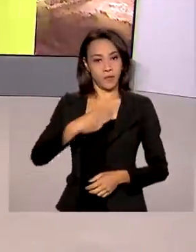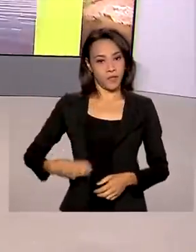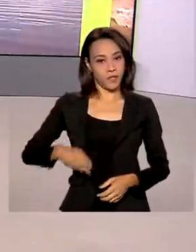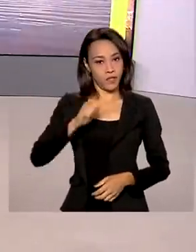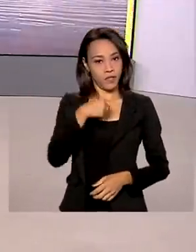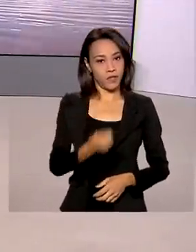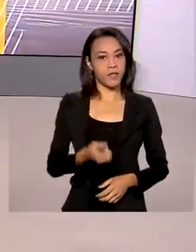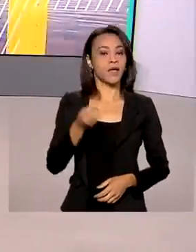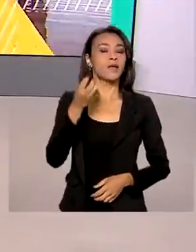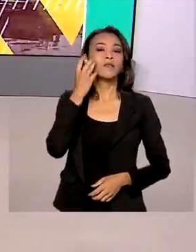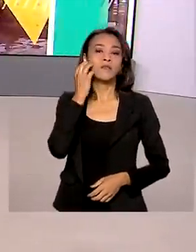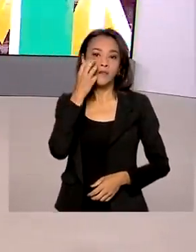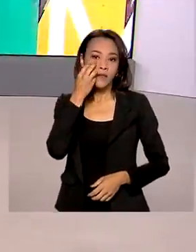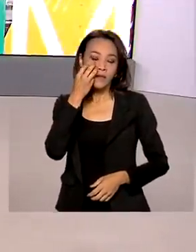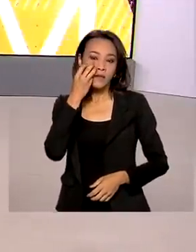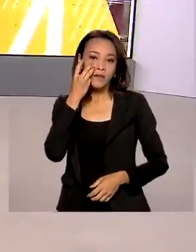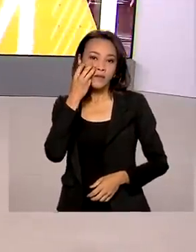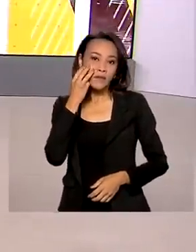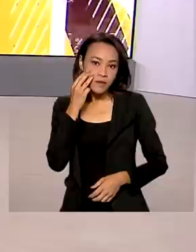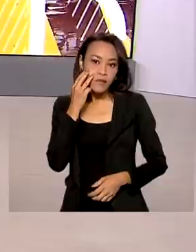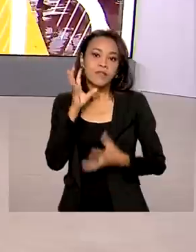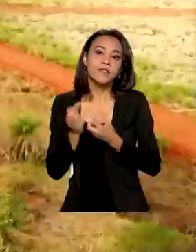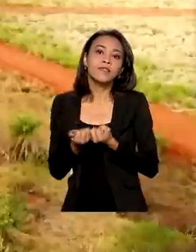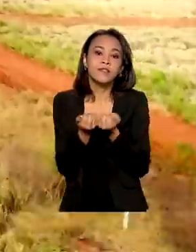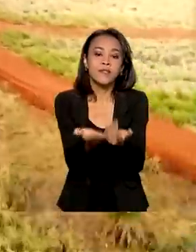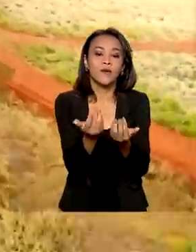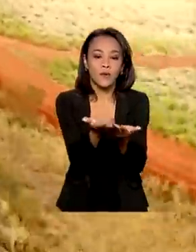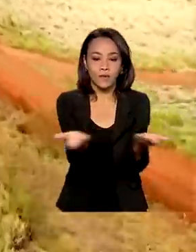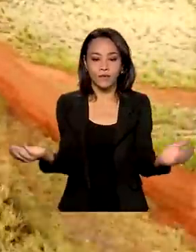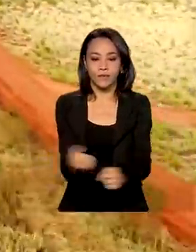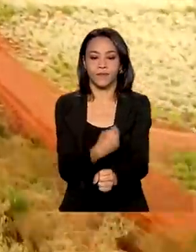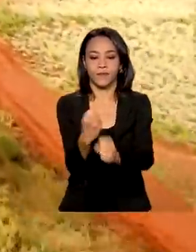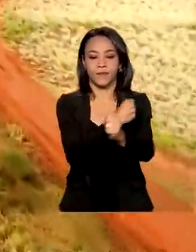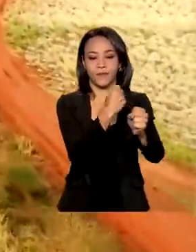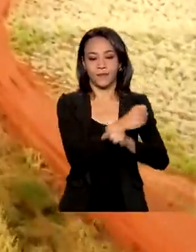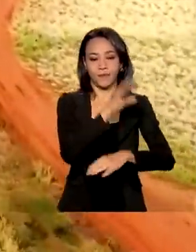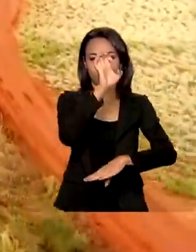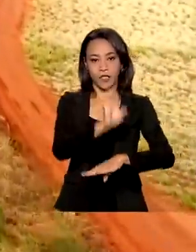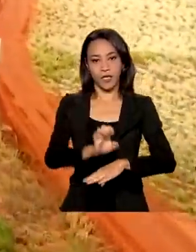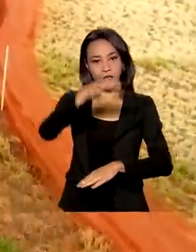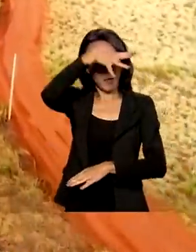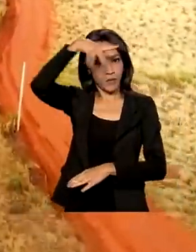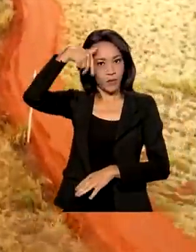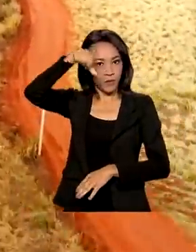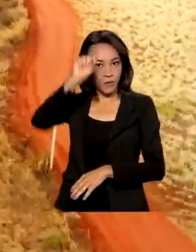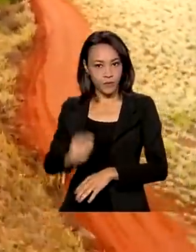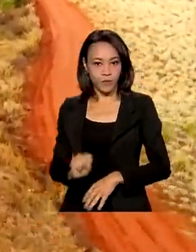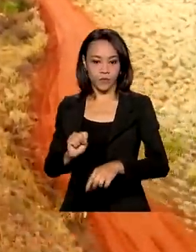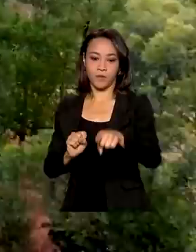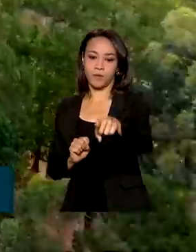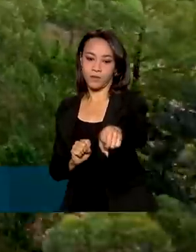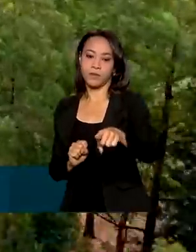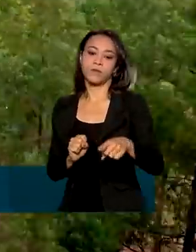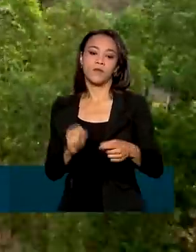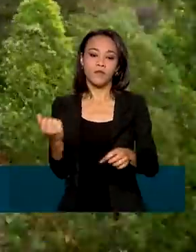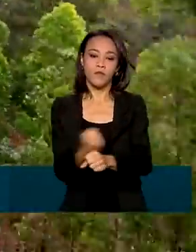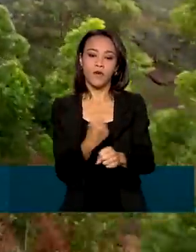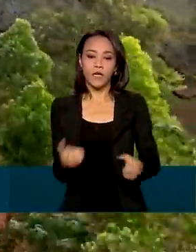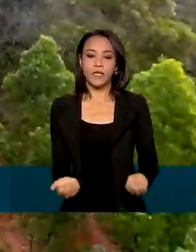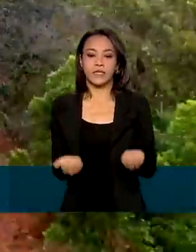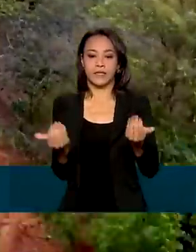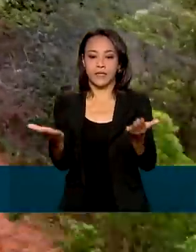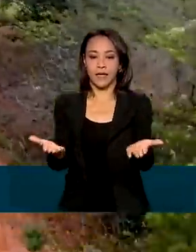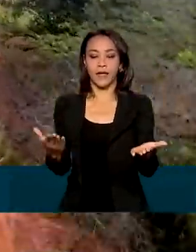e entregou obras em Mato Grosso do Sul. Novas obras rodoviárias no estado do Mato Grosso do Sul foram